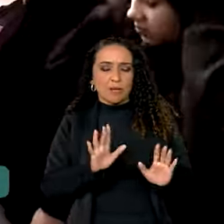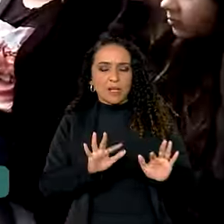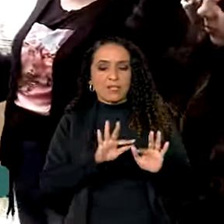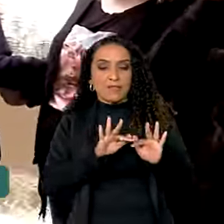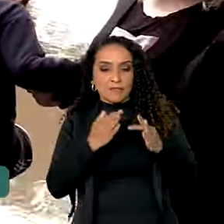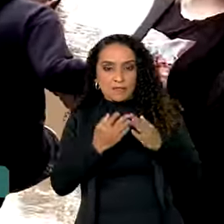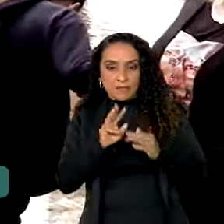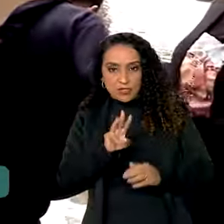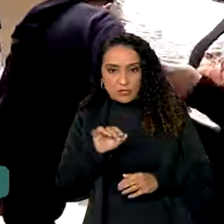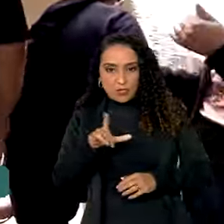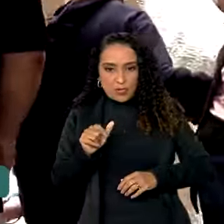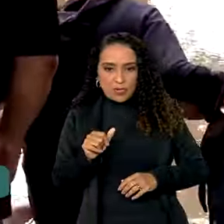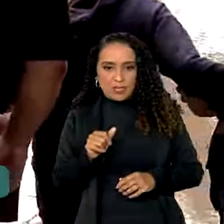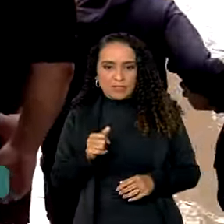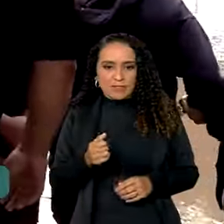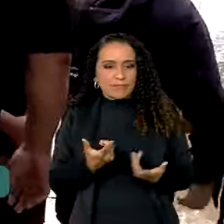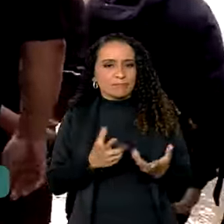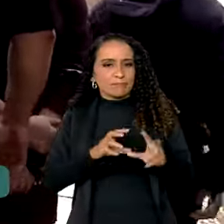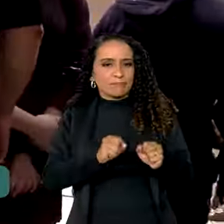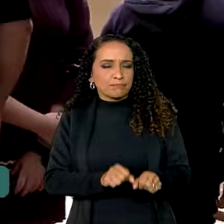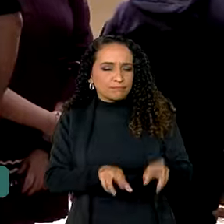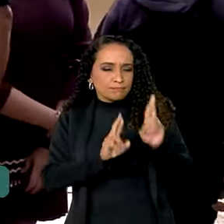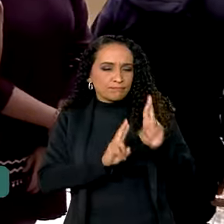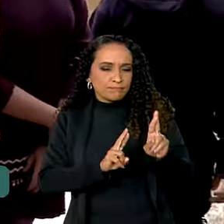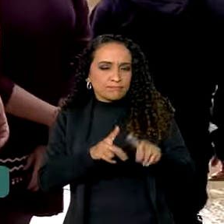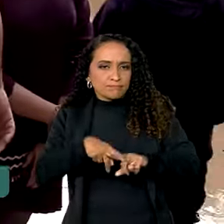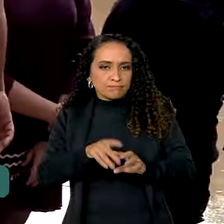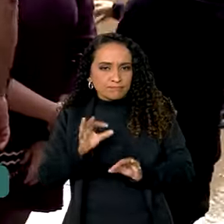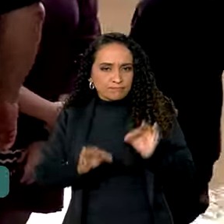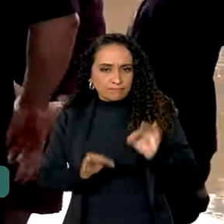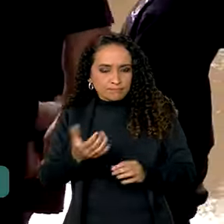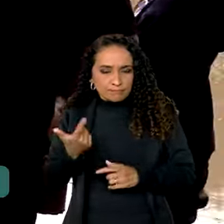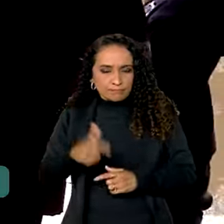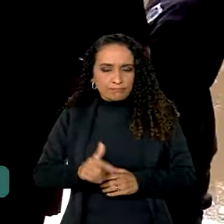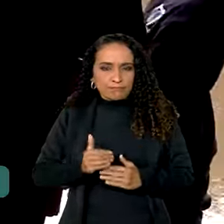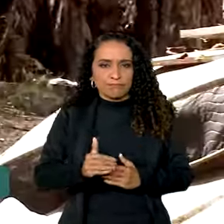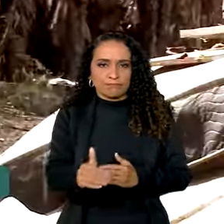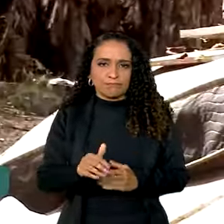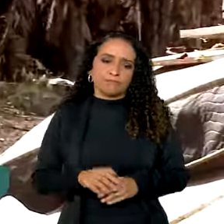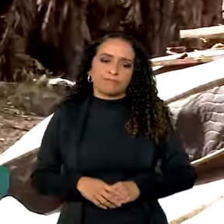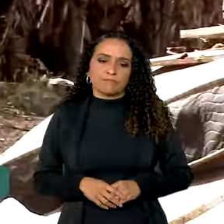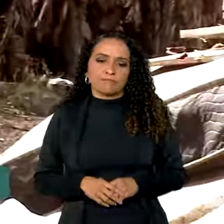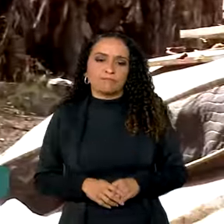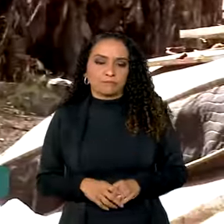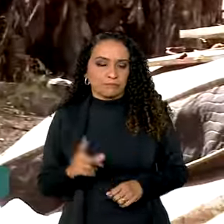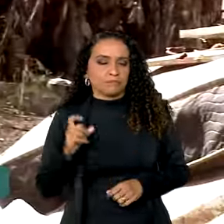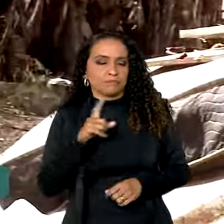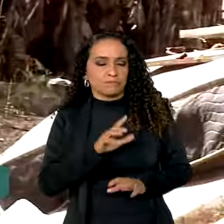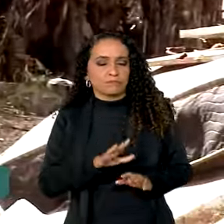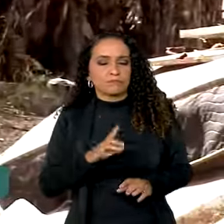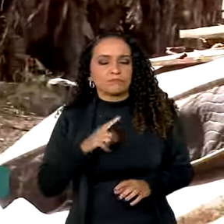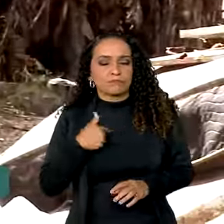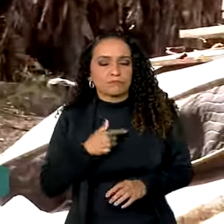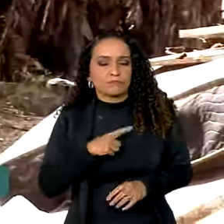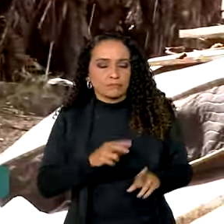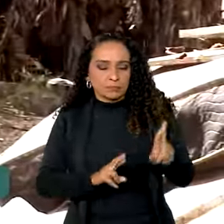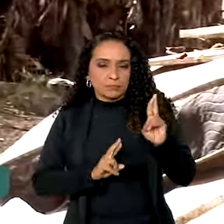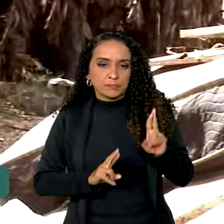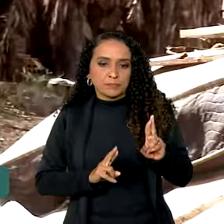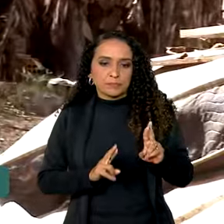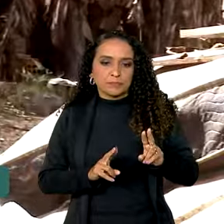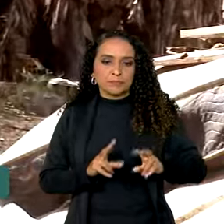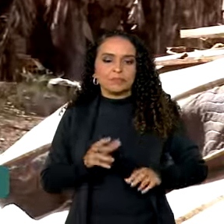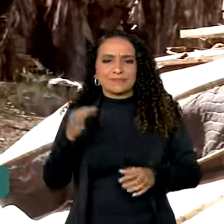a família de William se apega à esperança de recomeçar para seguir em frente. Está uma dificuldade, mas a gente tem esperança que,